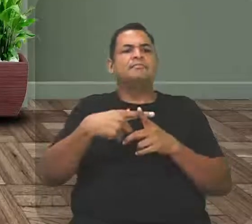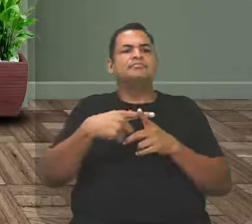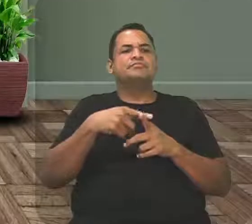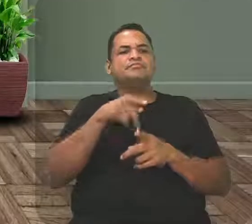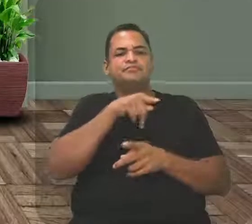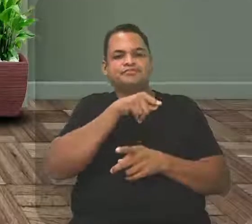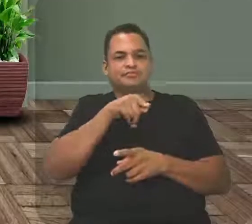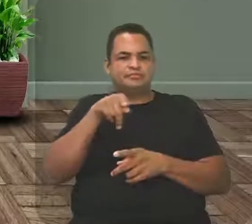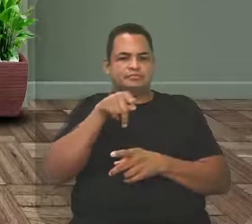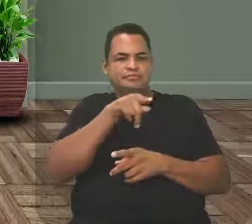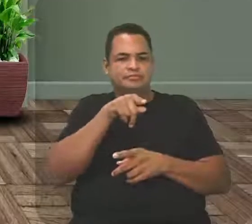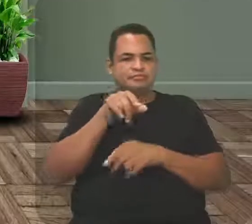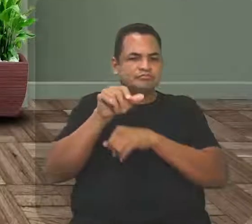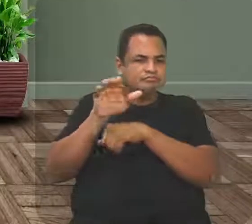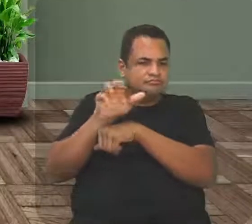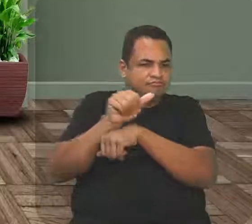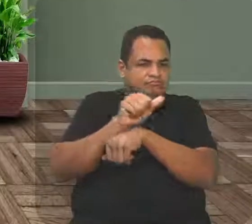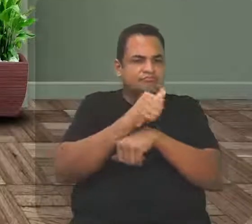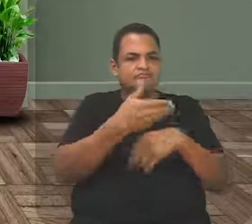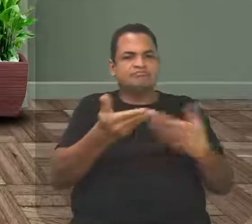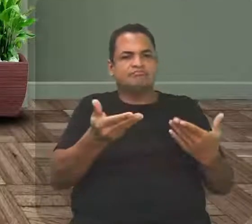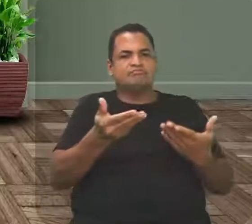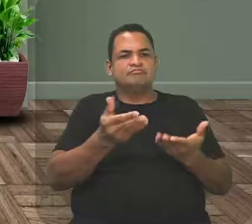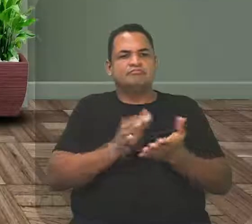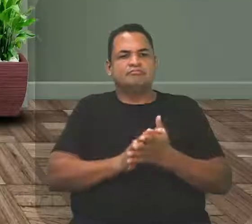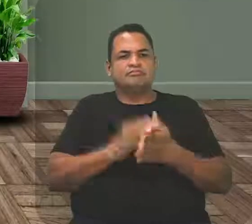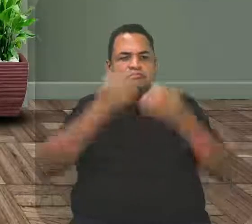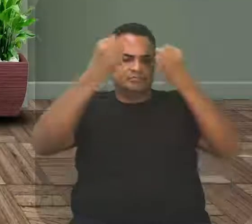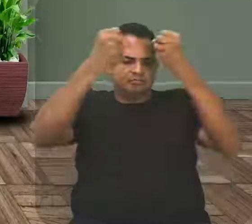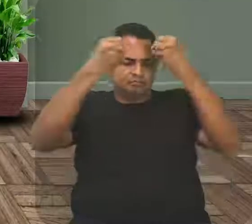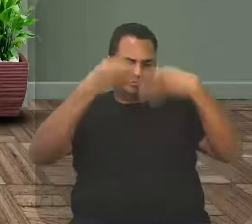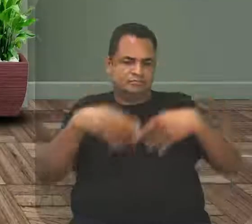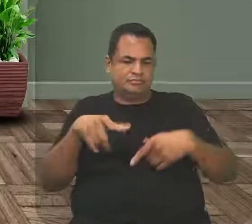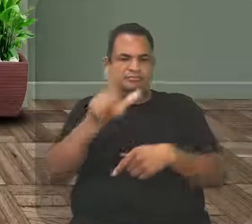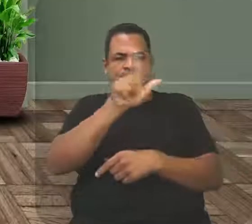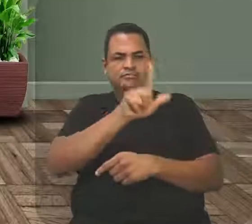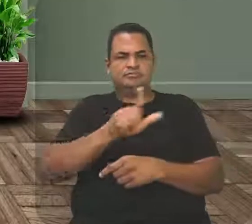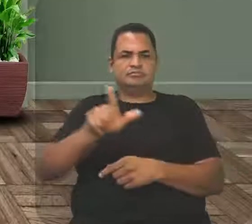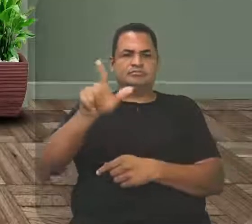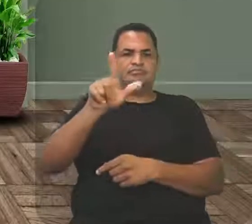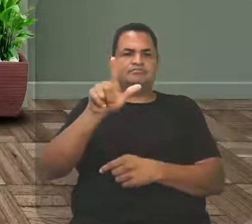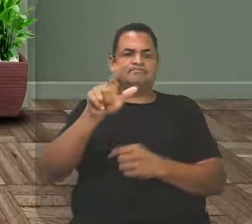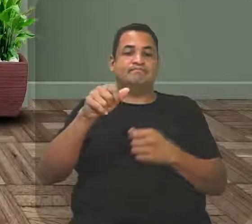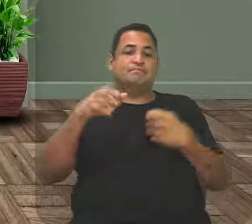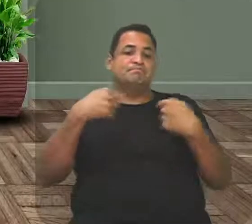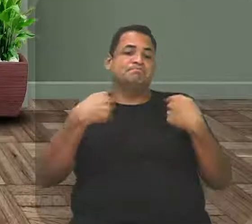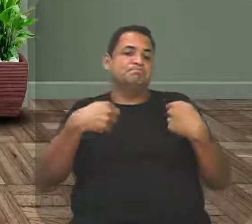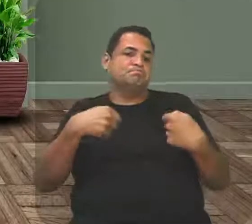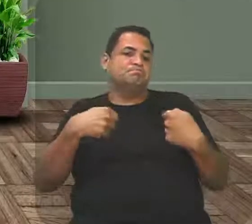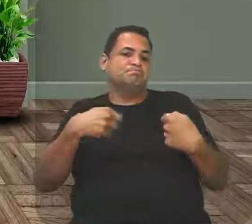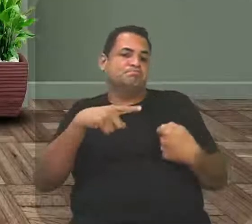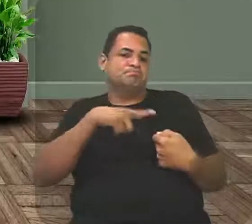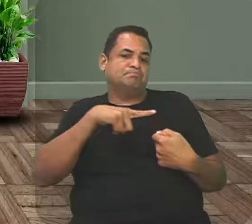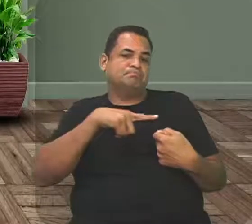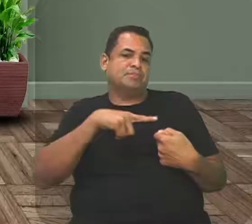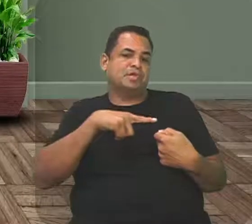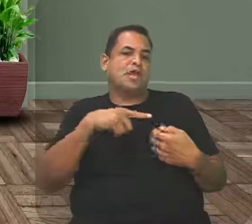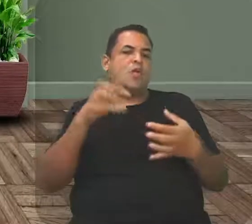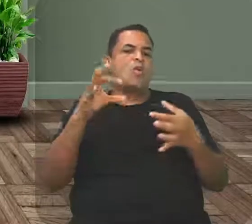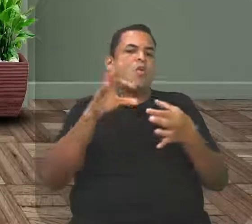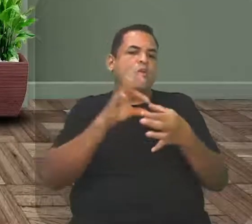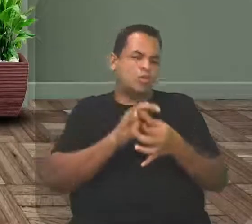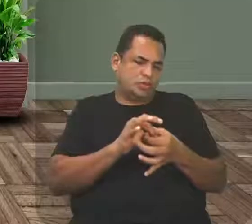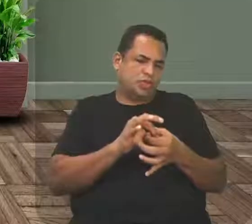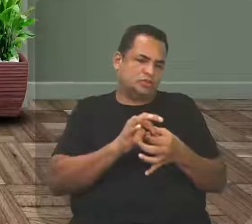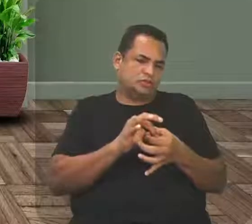Márcia fez o chamamento em que tratar dessa literatura sem ter um contexto histórico, sem ter um